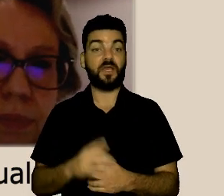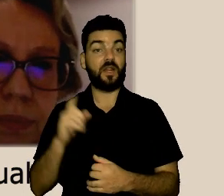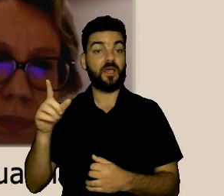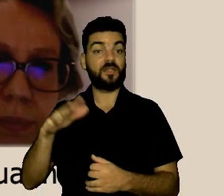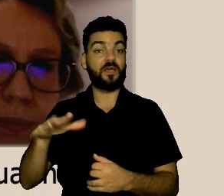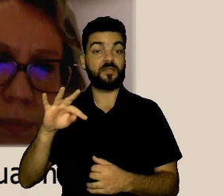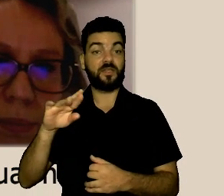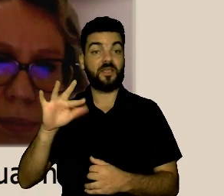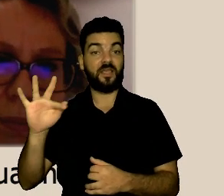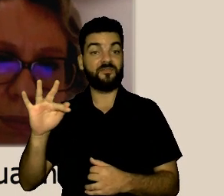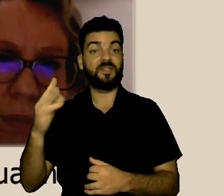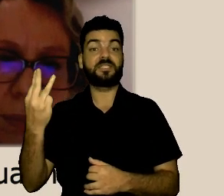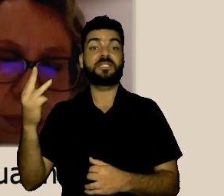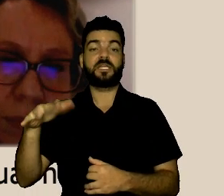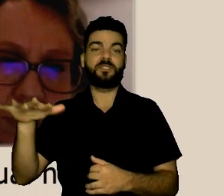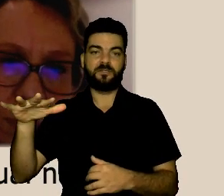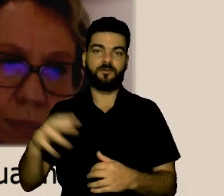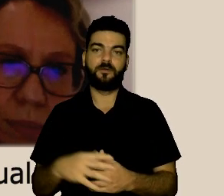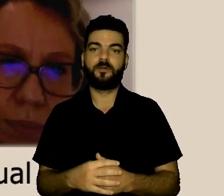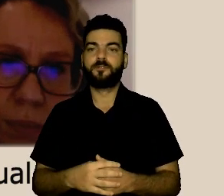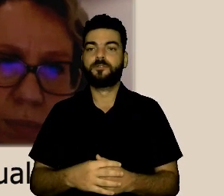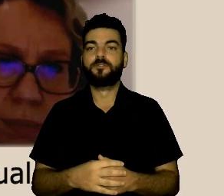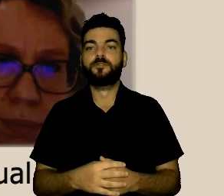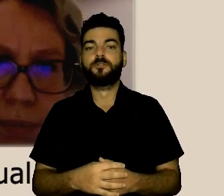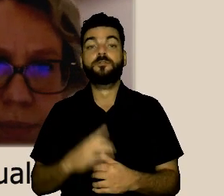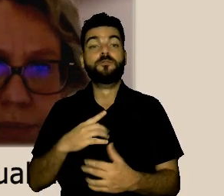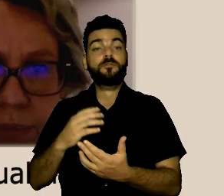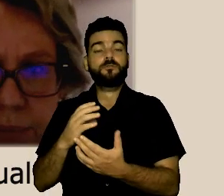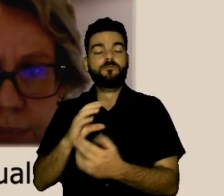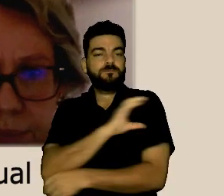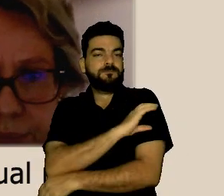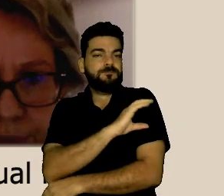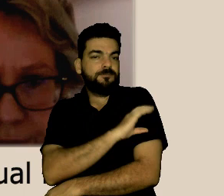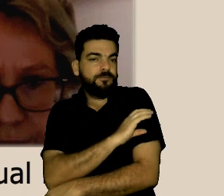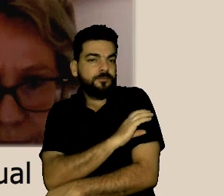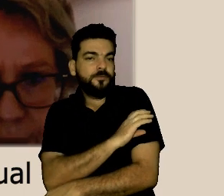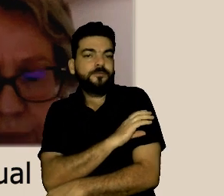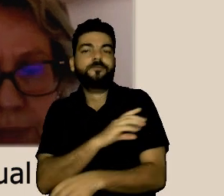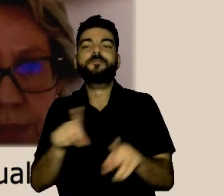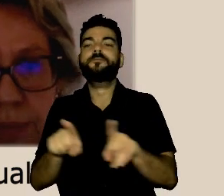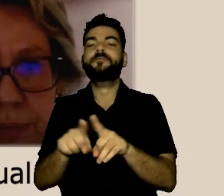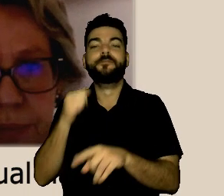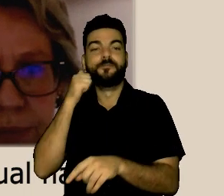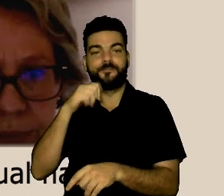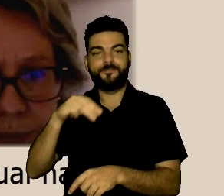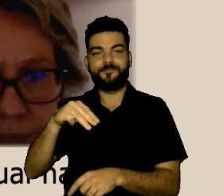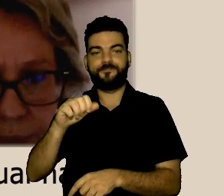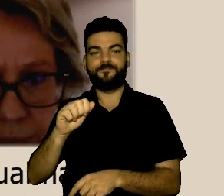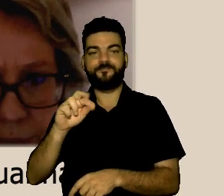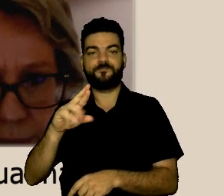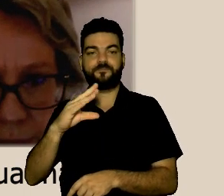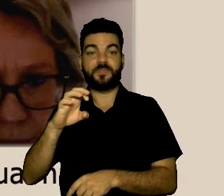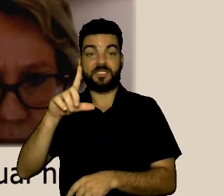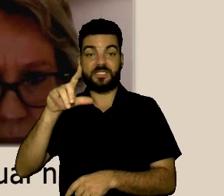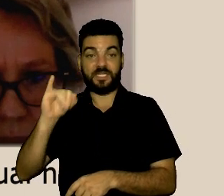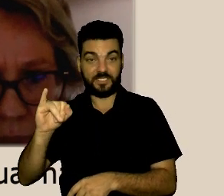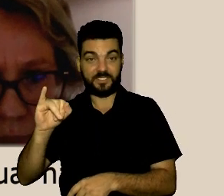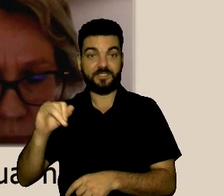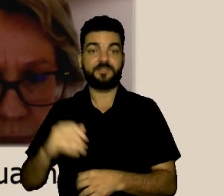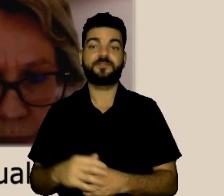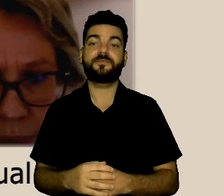também está a cargo da doutora Marcele Ragazzone Carvalho Ferreira, que é juíza federal,